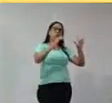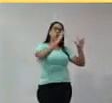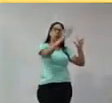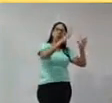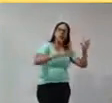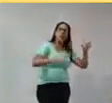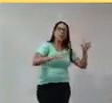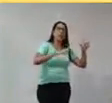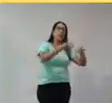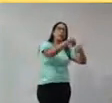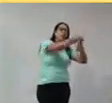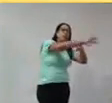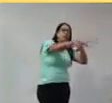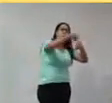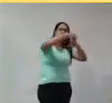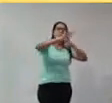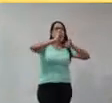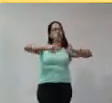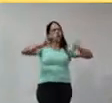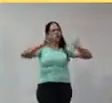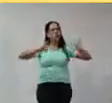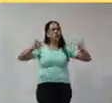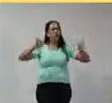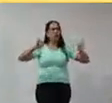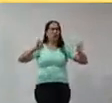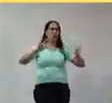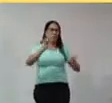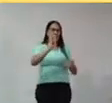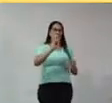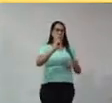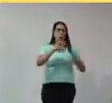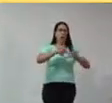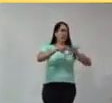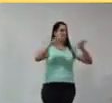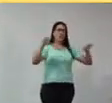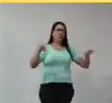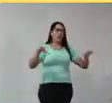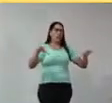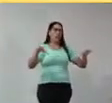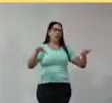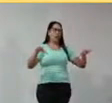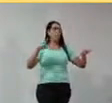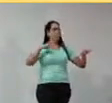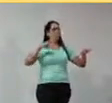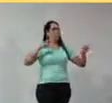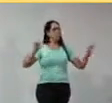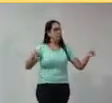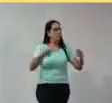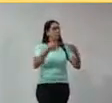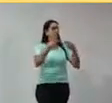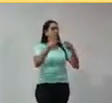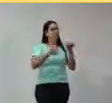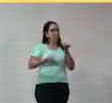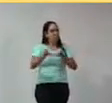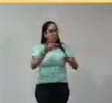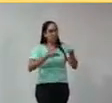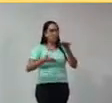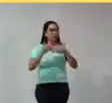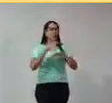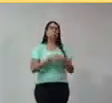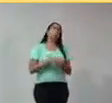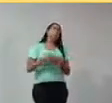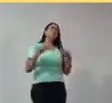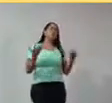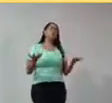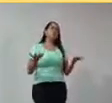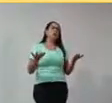propagar e desfazer essa ideia dessa frase que eu ouvi. É óbvio que eu depois dialoguei,